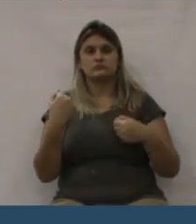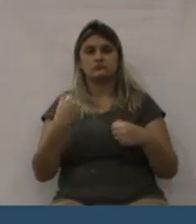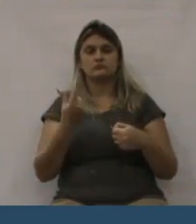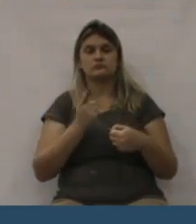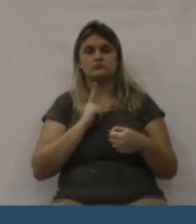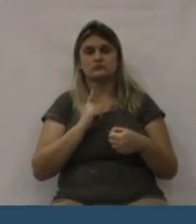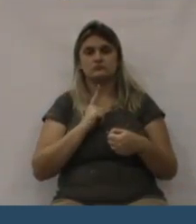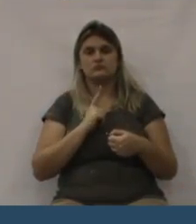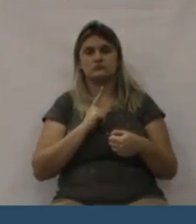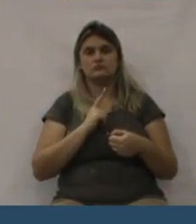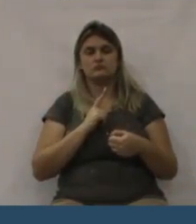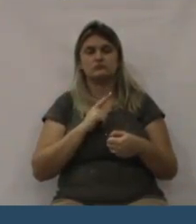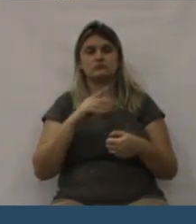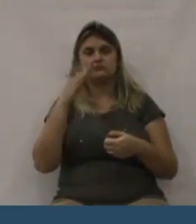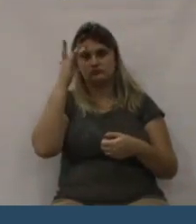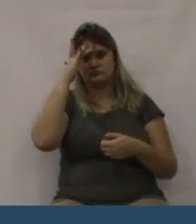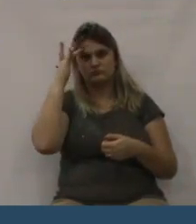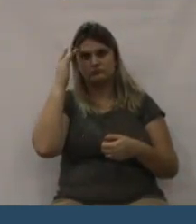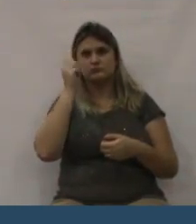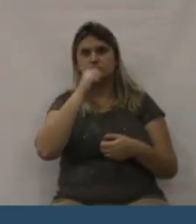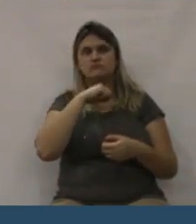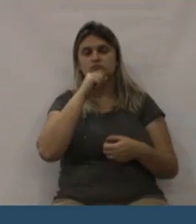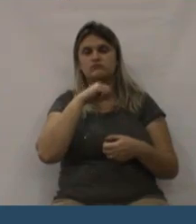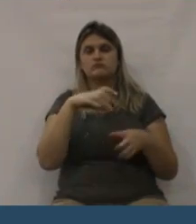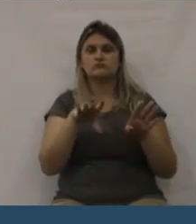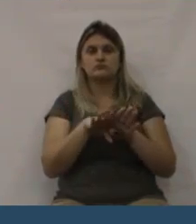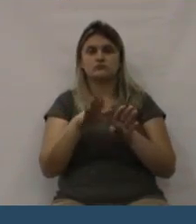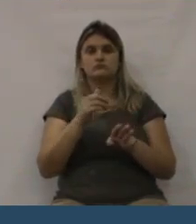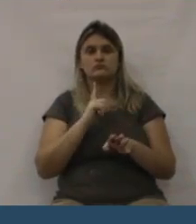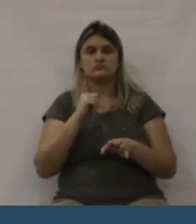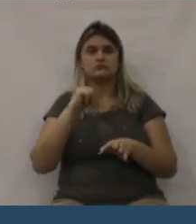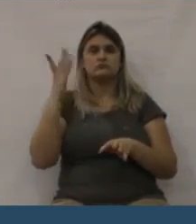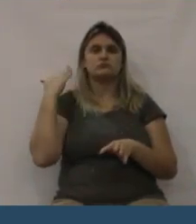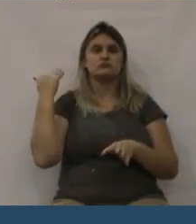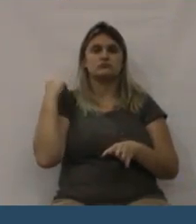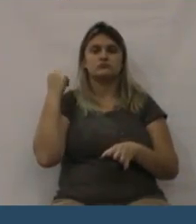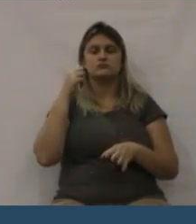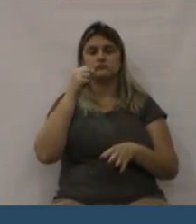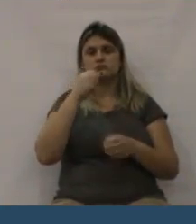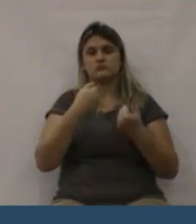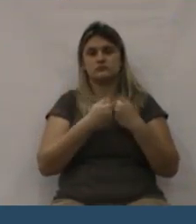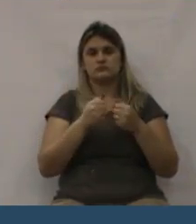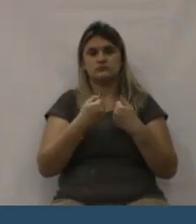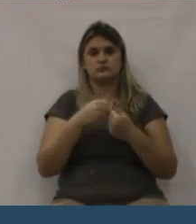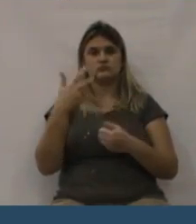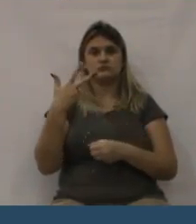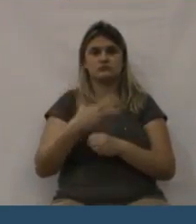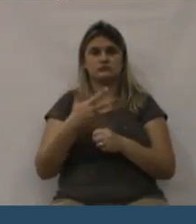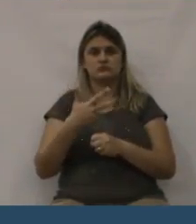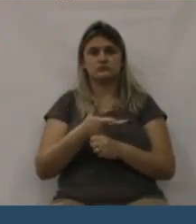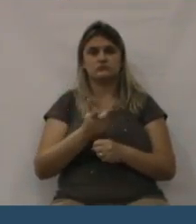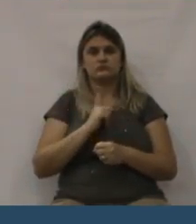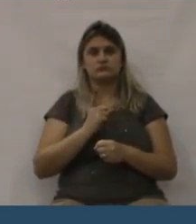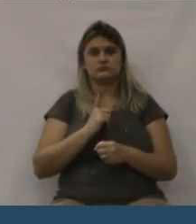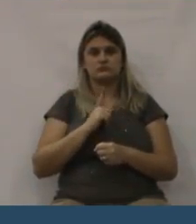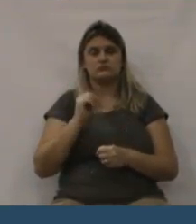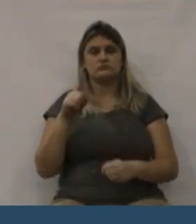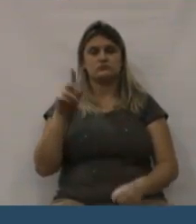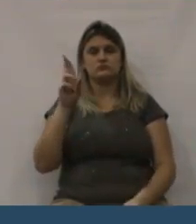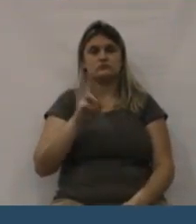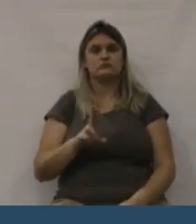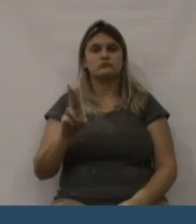E eu aqui, o meu terceiro requerimento nessa Casa de Leis, foi solicitando, junto ao prefeito